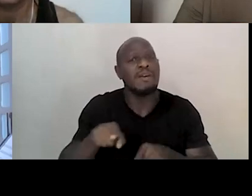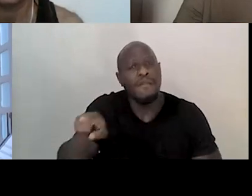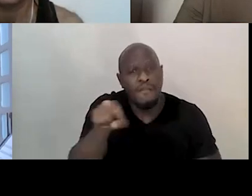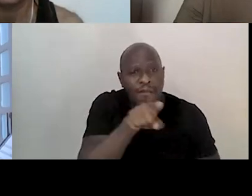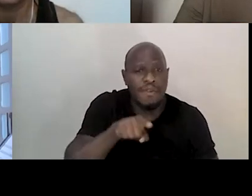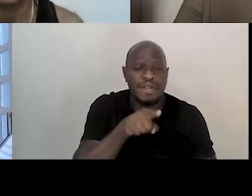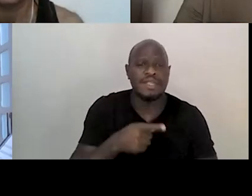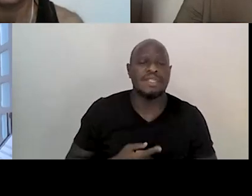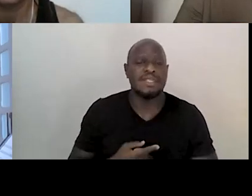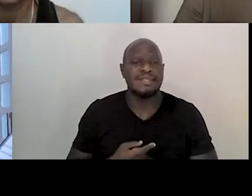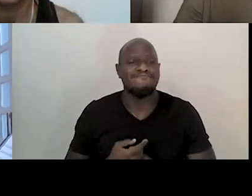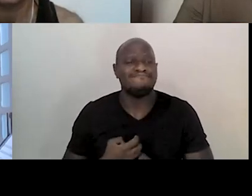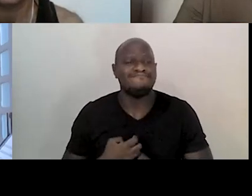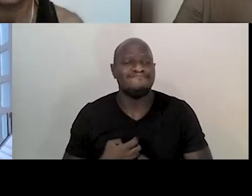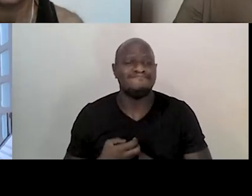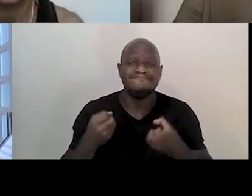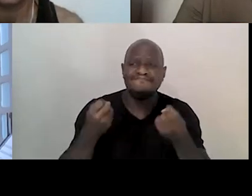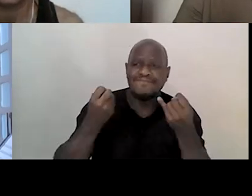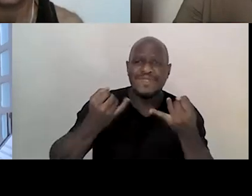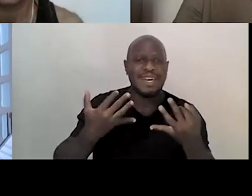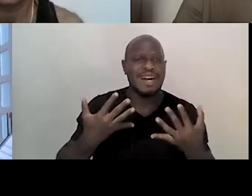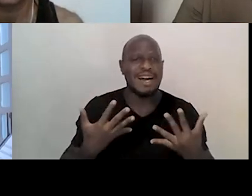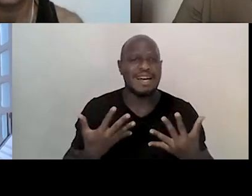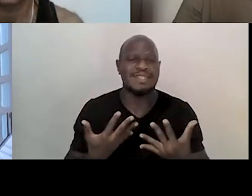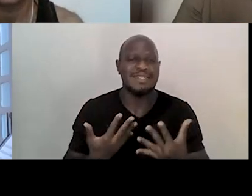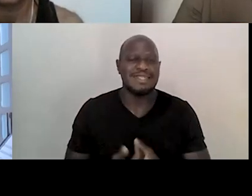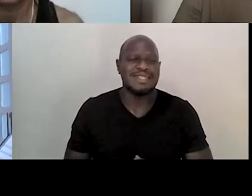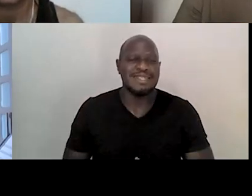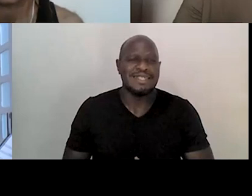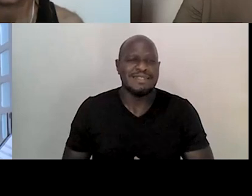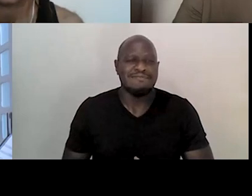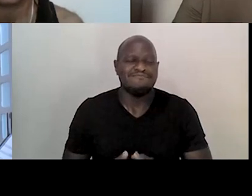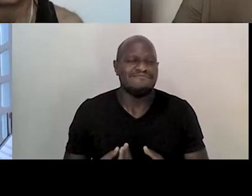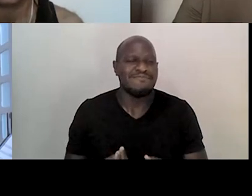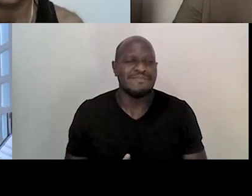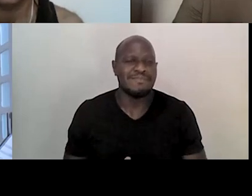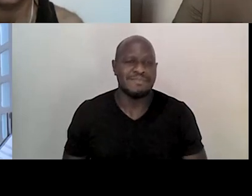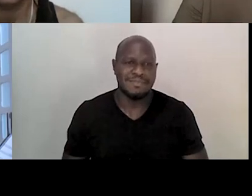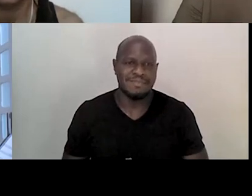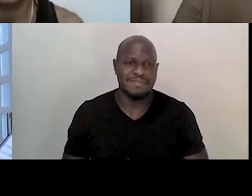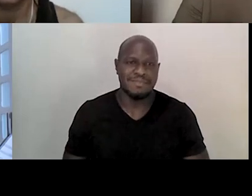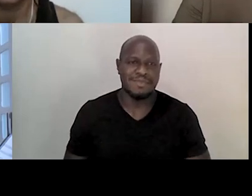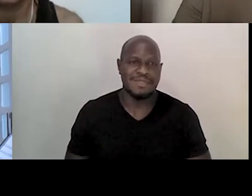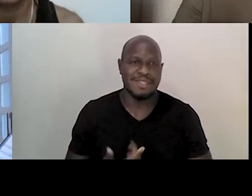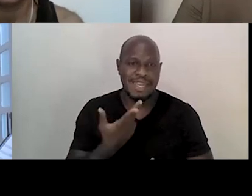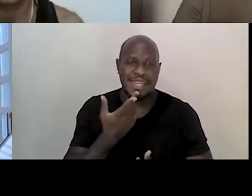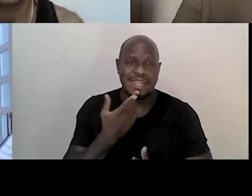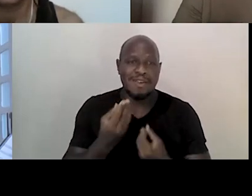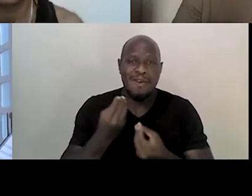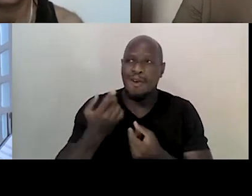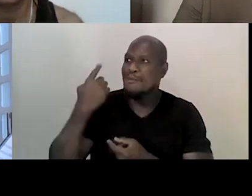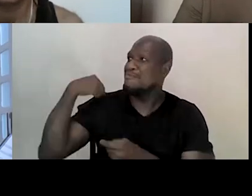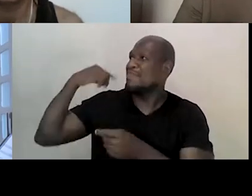falassem dessa alma ancestral de vocês,